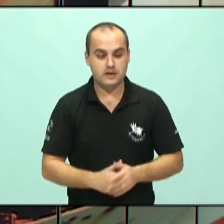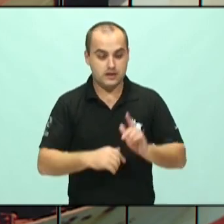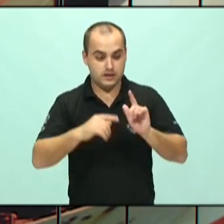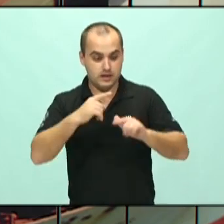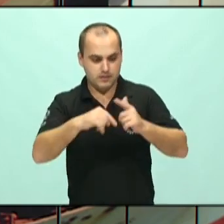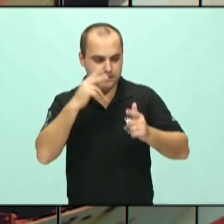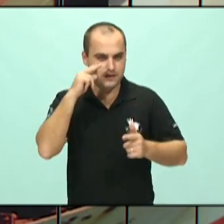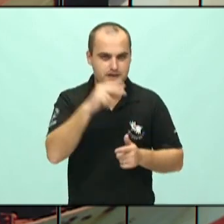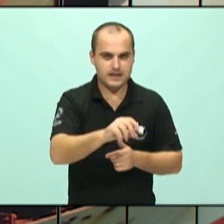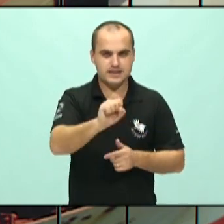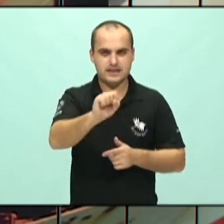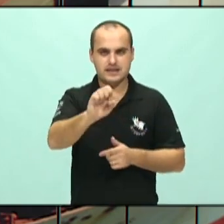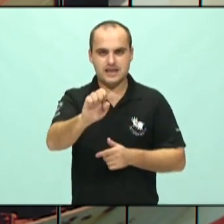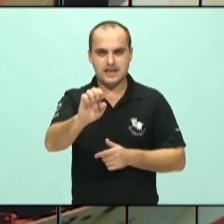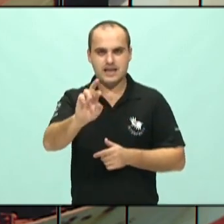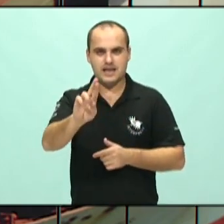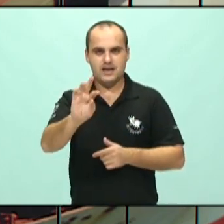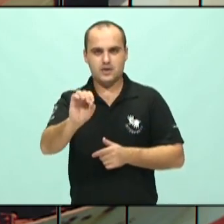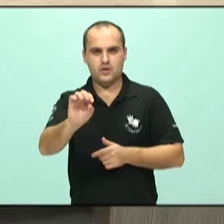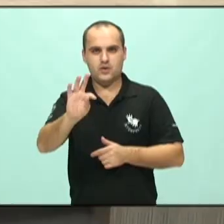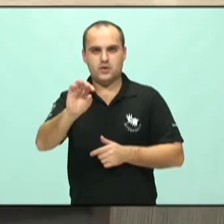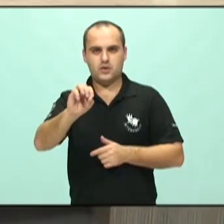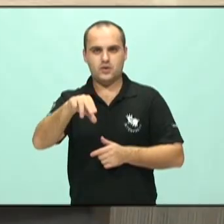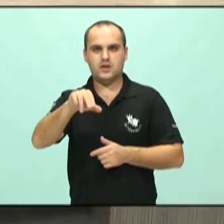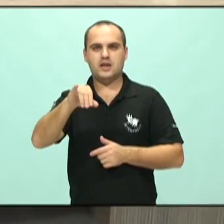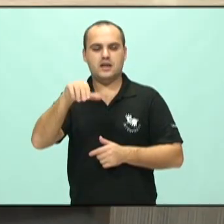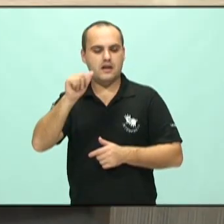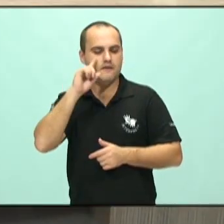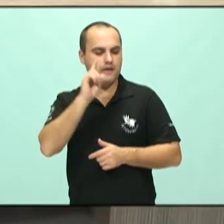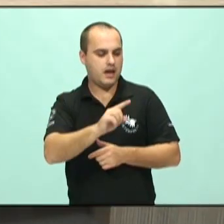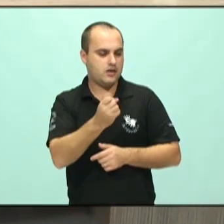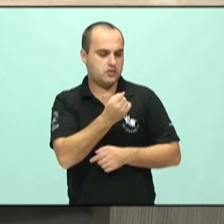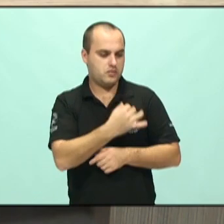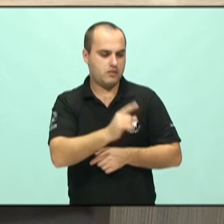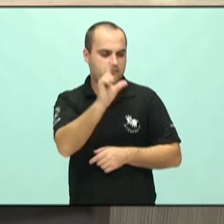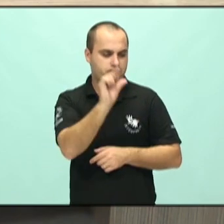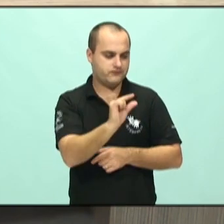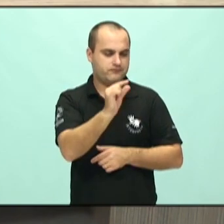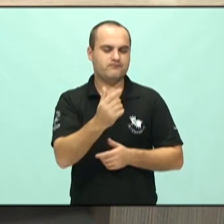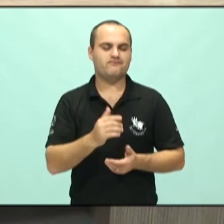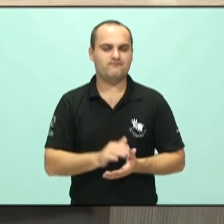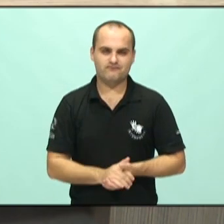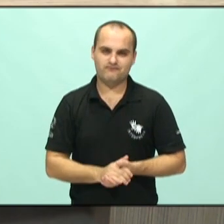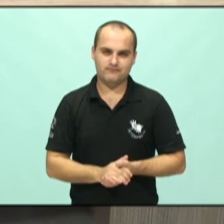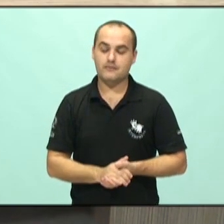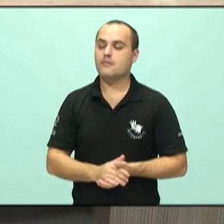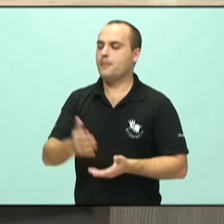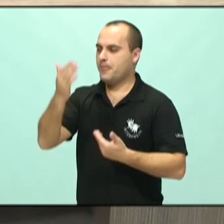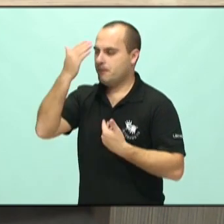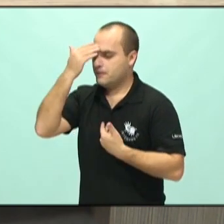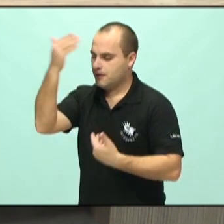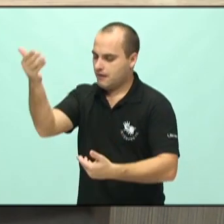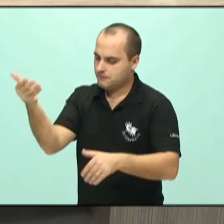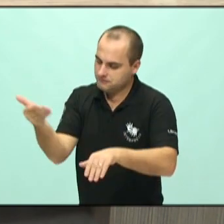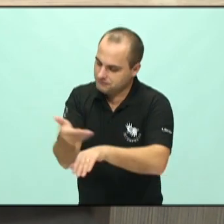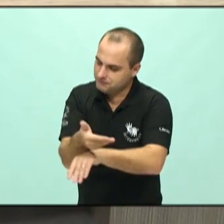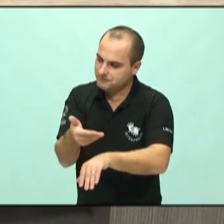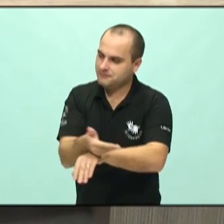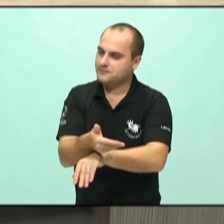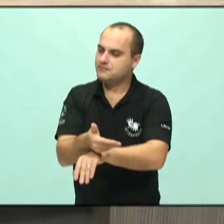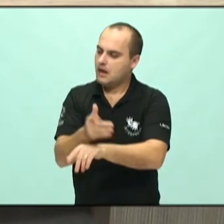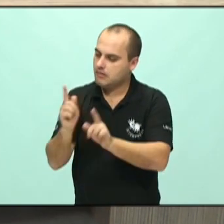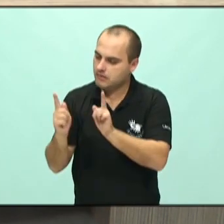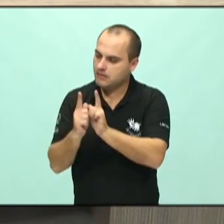muito baixo. E a questão orgânica existe, sim. Obrigado pela participação aqui no programa. Obrigado por atender o nosso